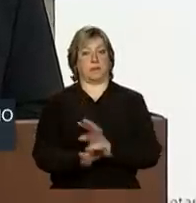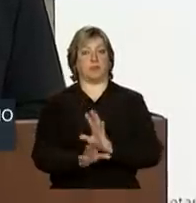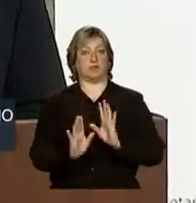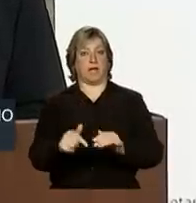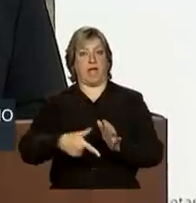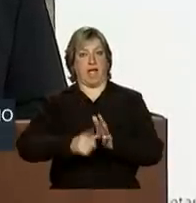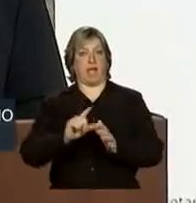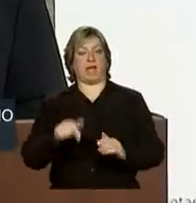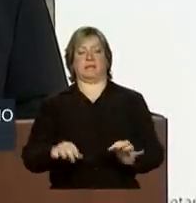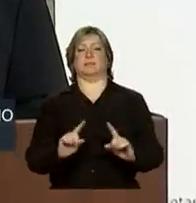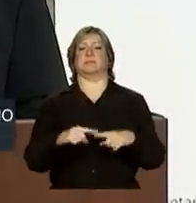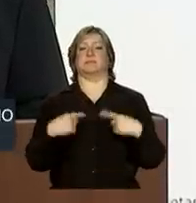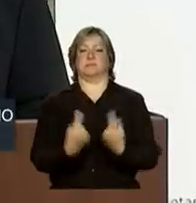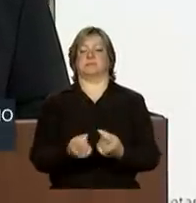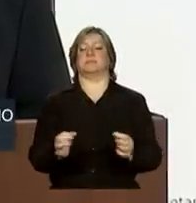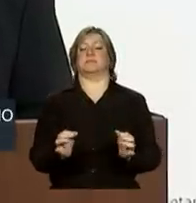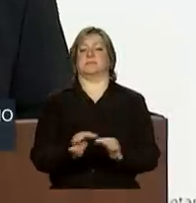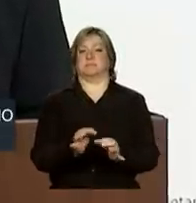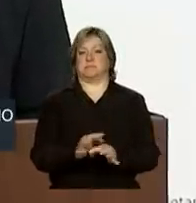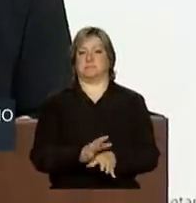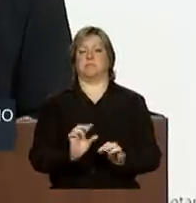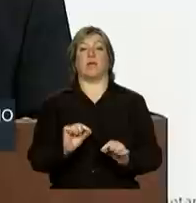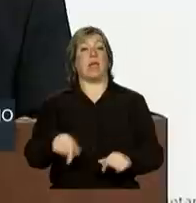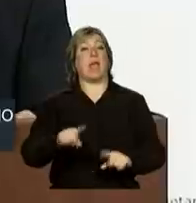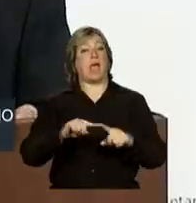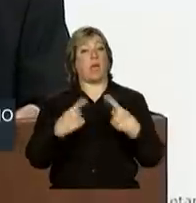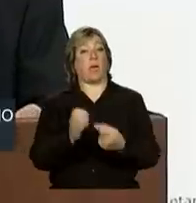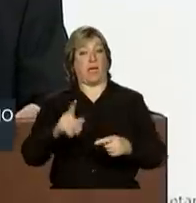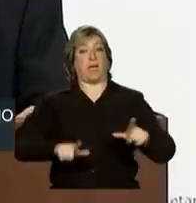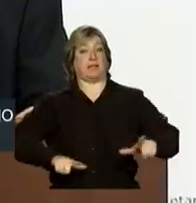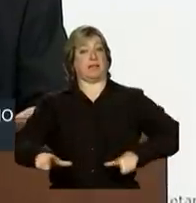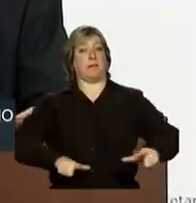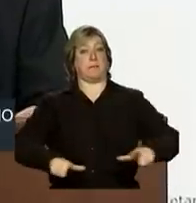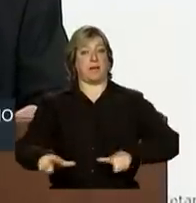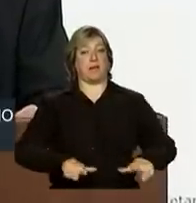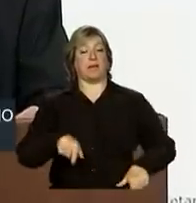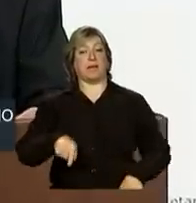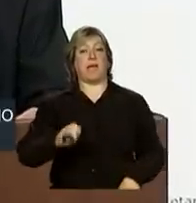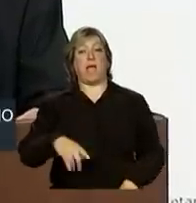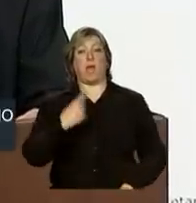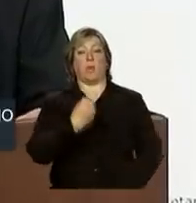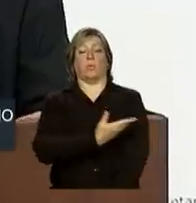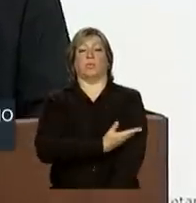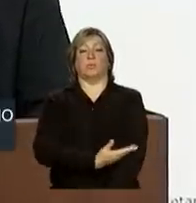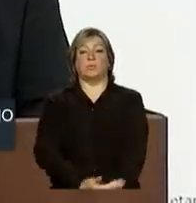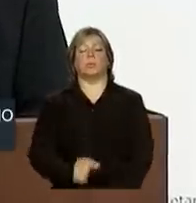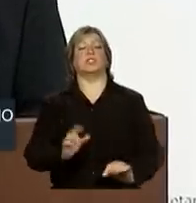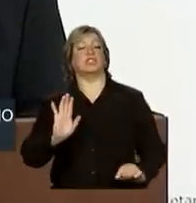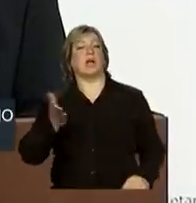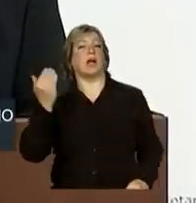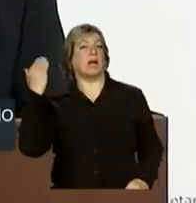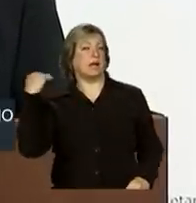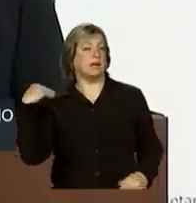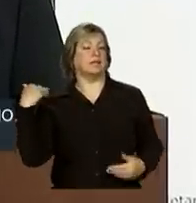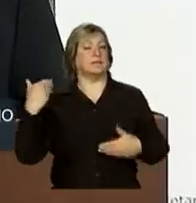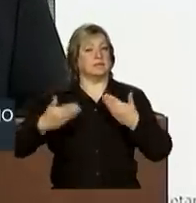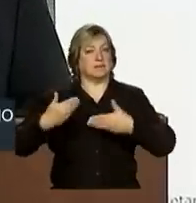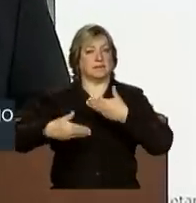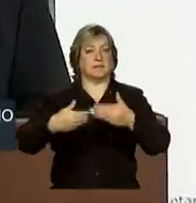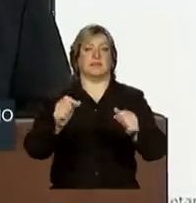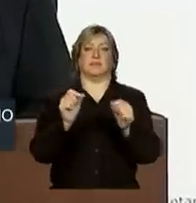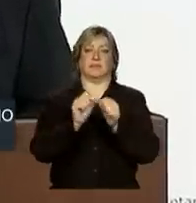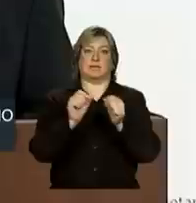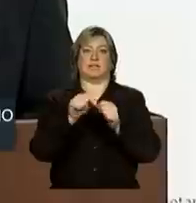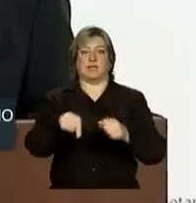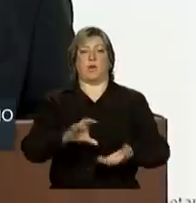reunião, que é uma reunião de trabalho. É um hábito que já vem sendo desenvolvido